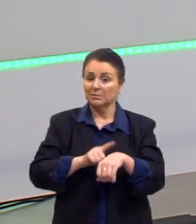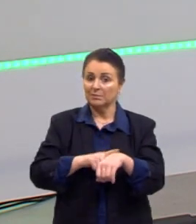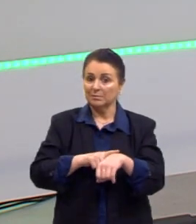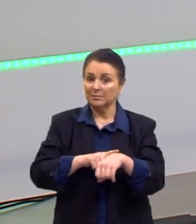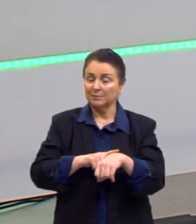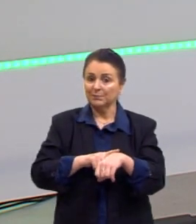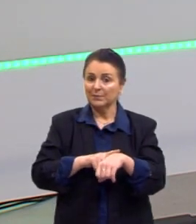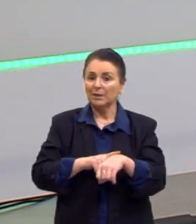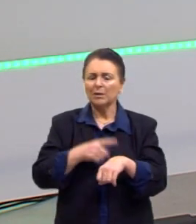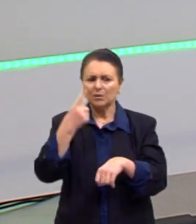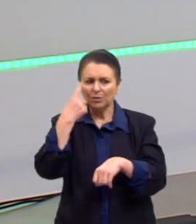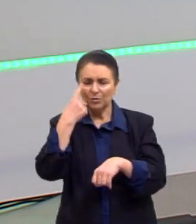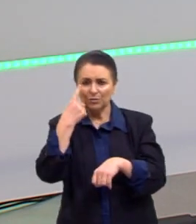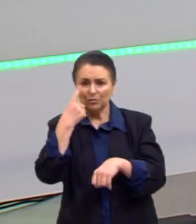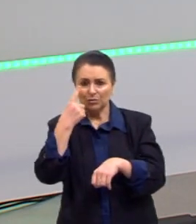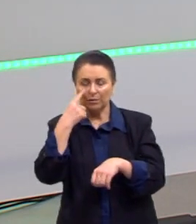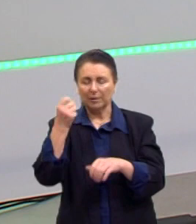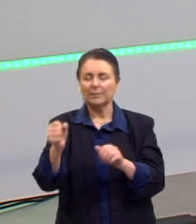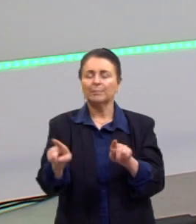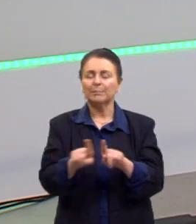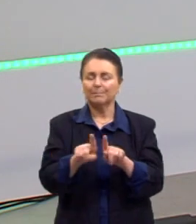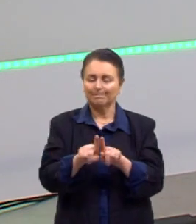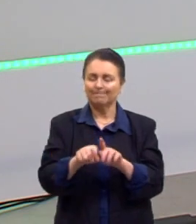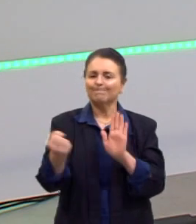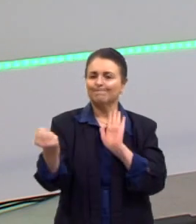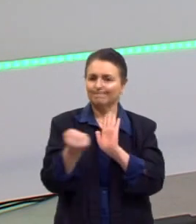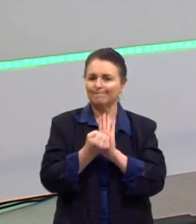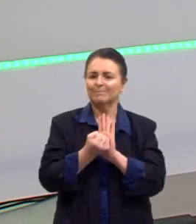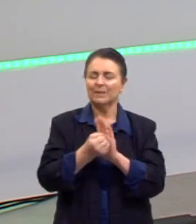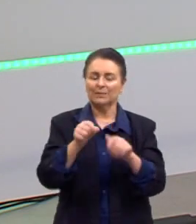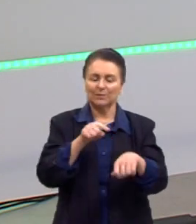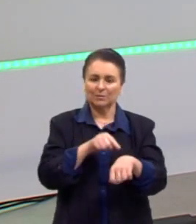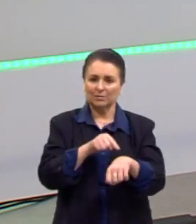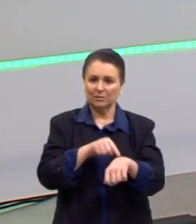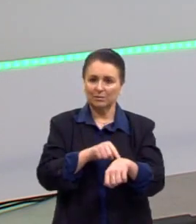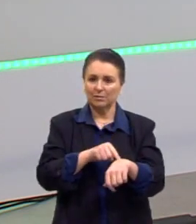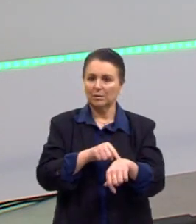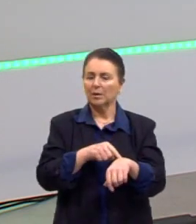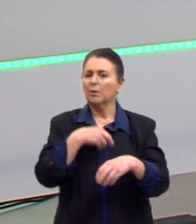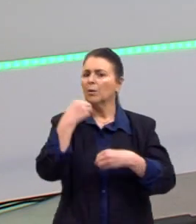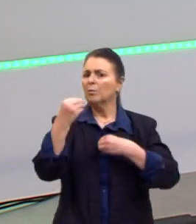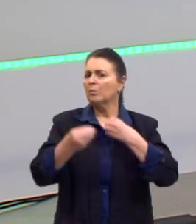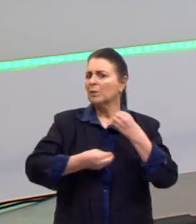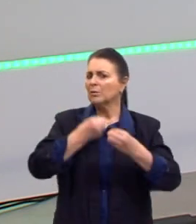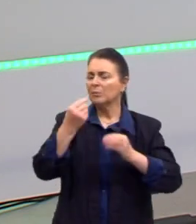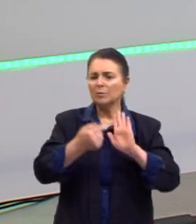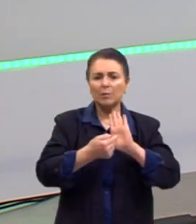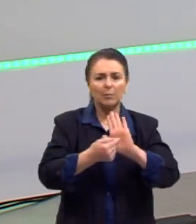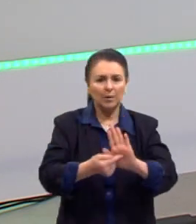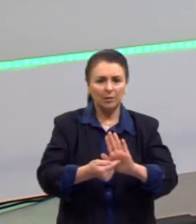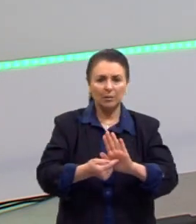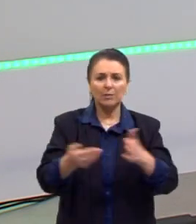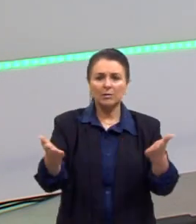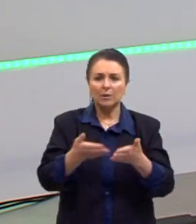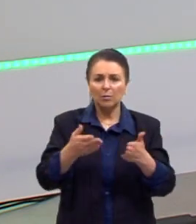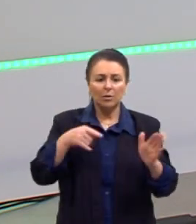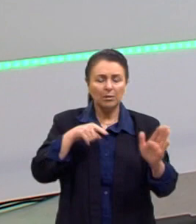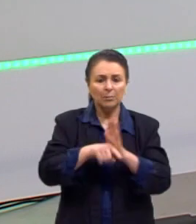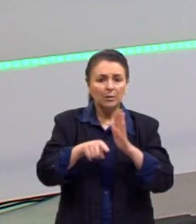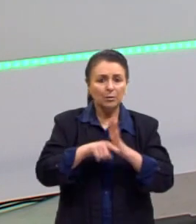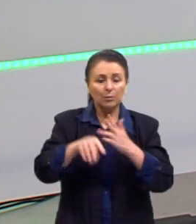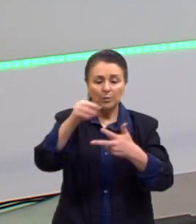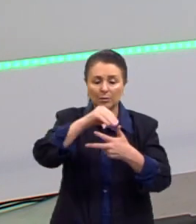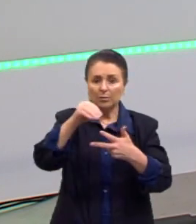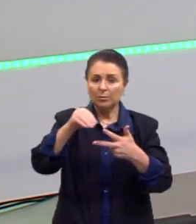gente consegue ver ela bem marcada no tempo. Mas e como é que isso vai aparecer lá nas nossas questões